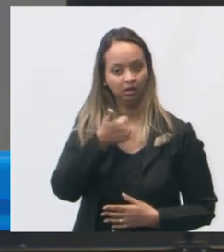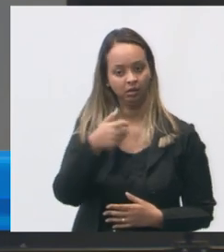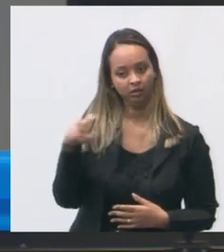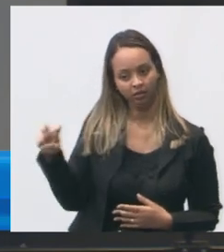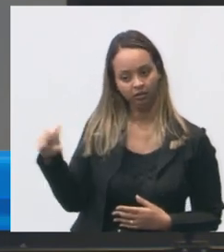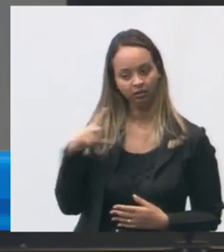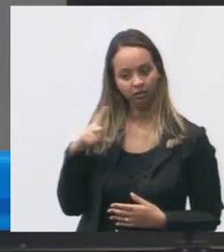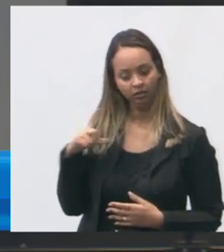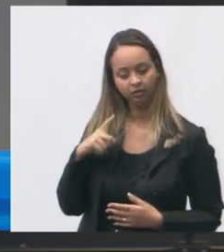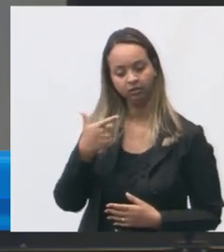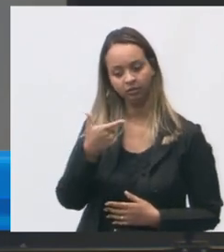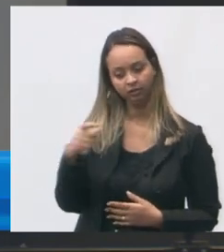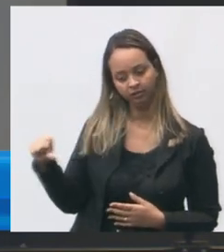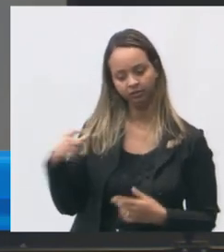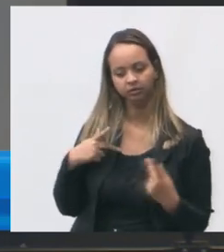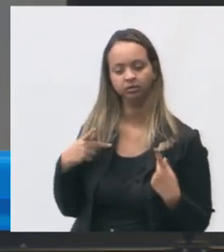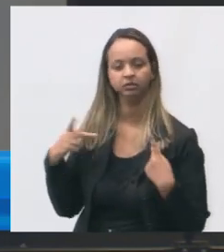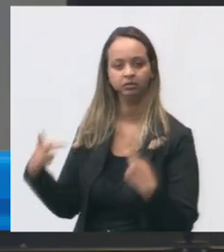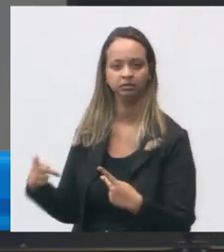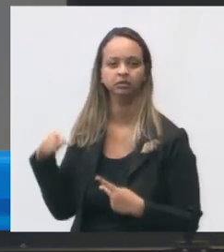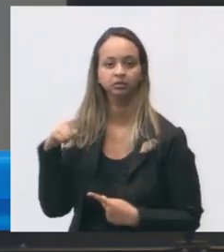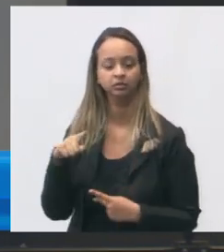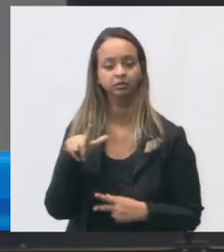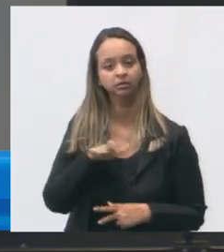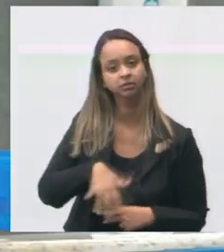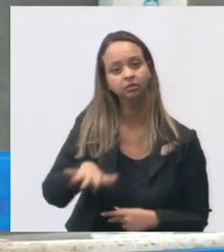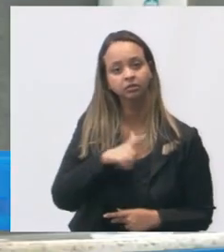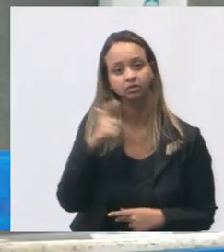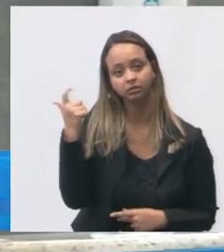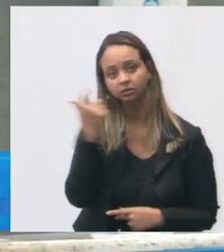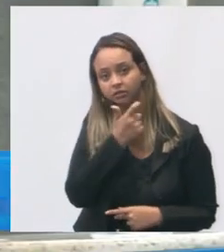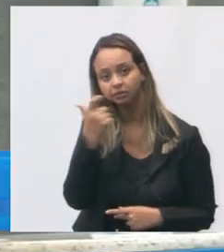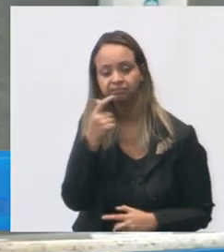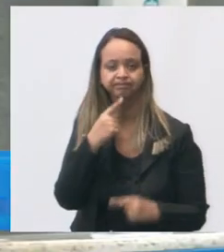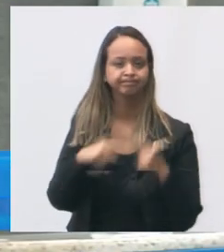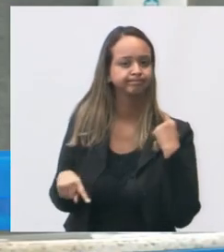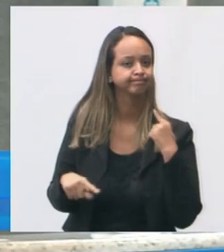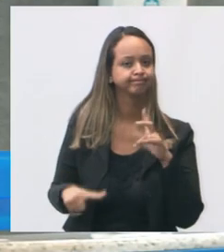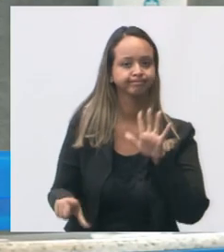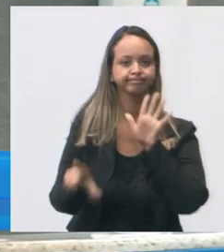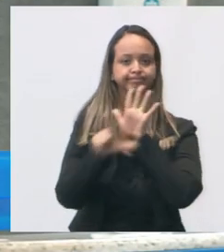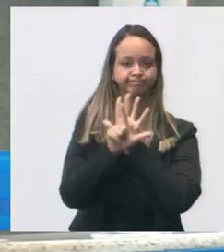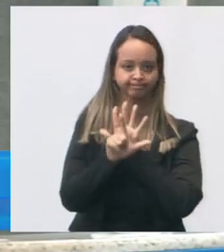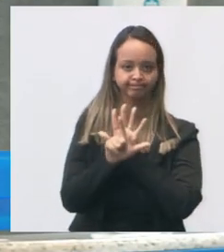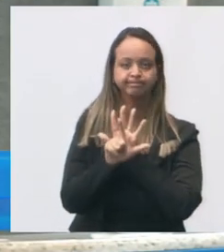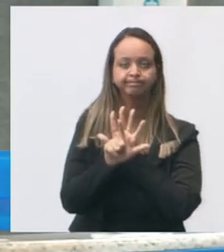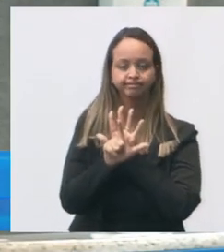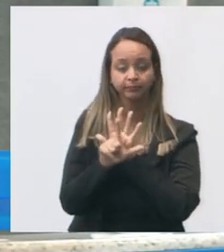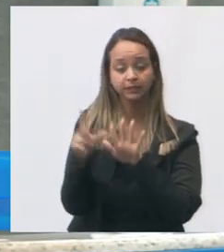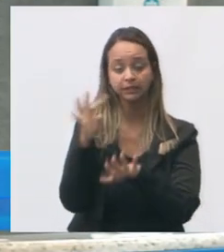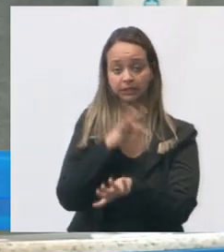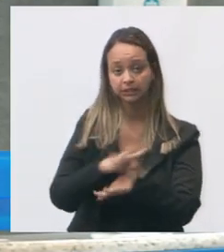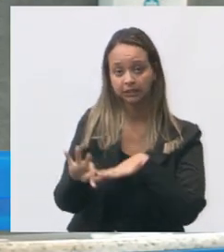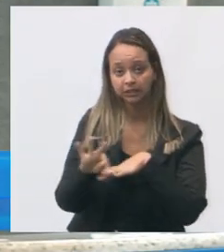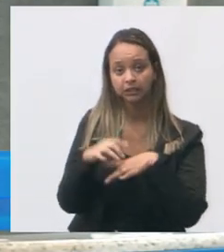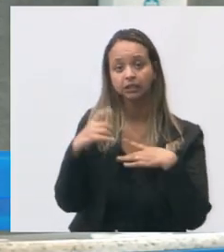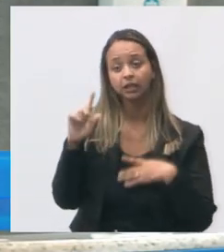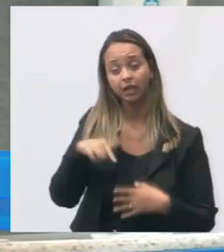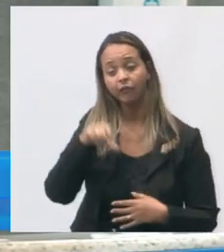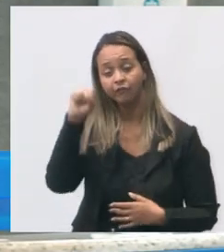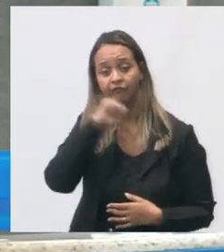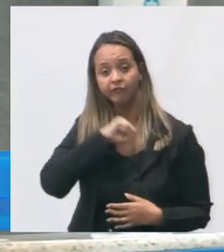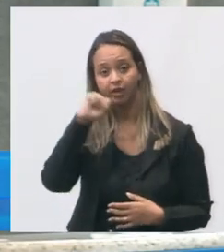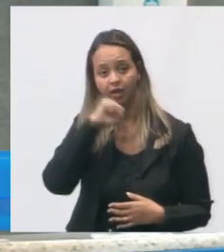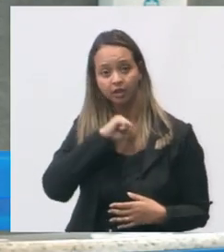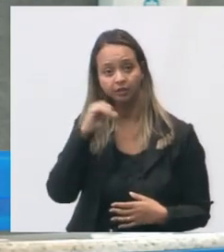que nós visitamos as salas de odontologia não estão no padrão das normas técnicas mais são salas antigas